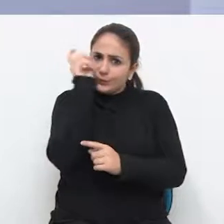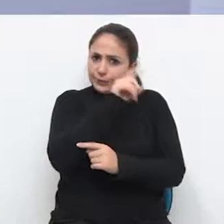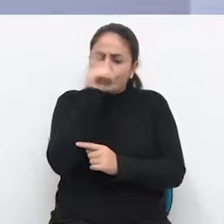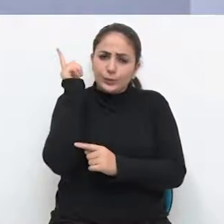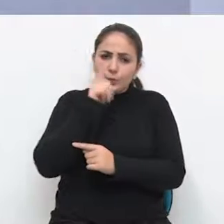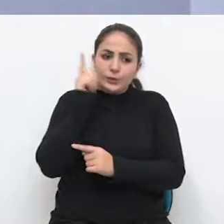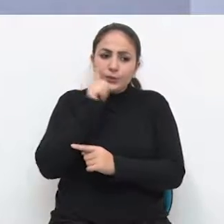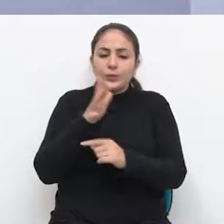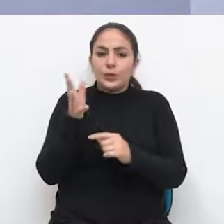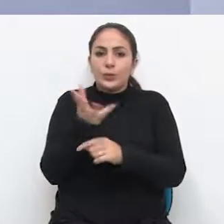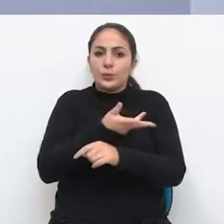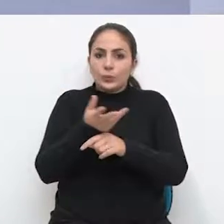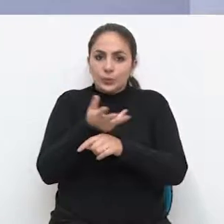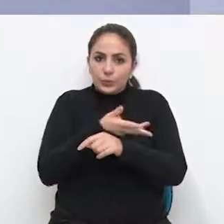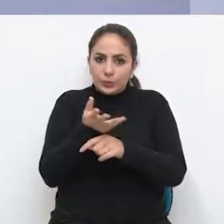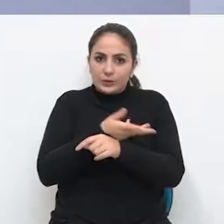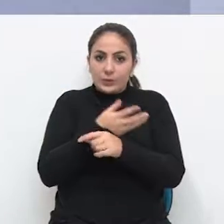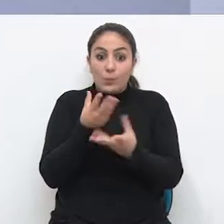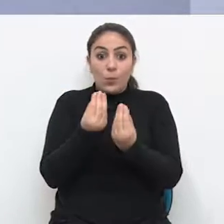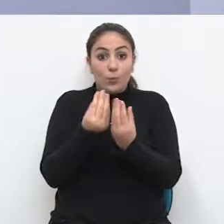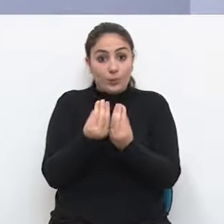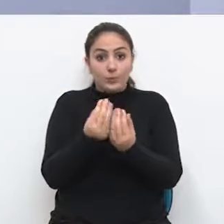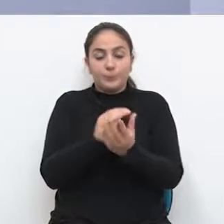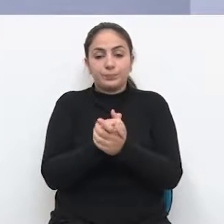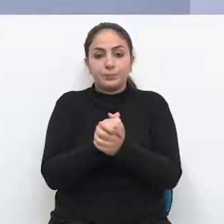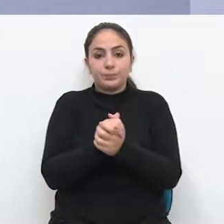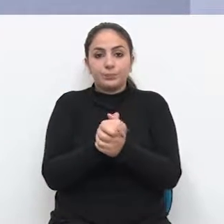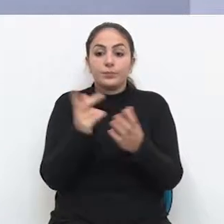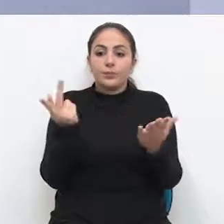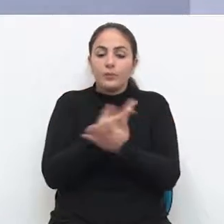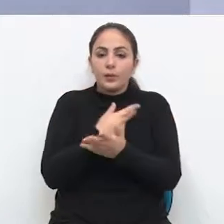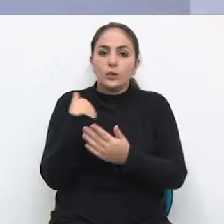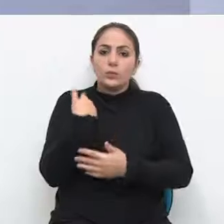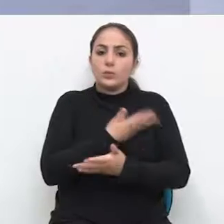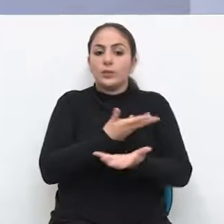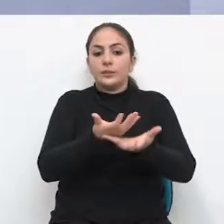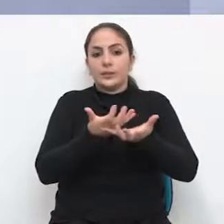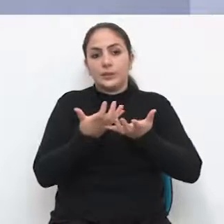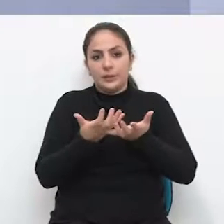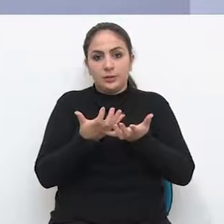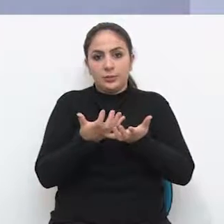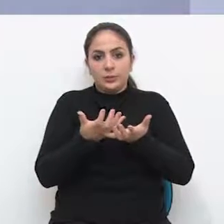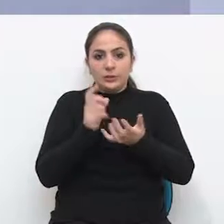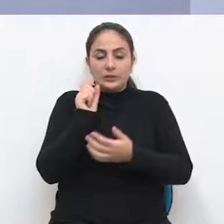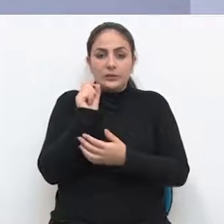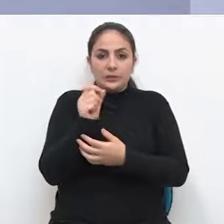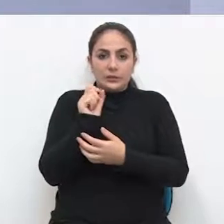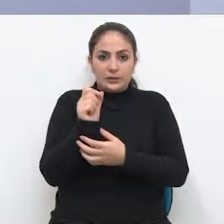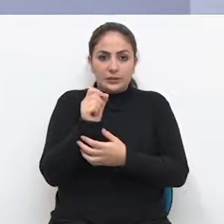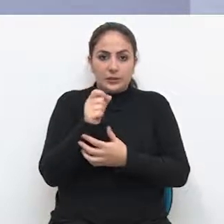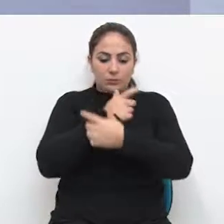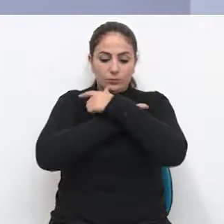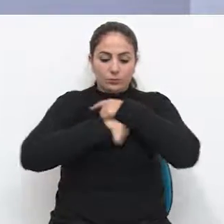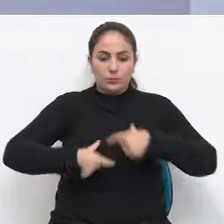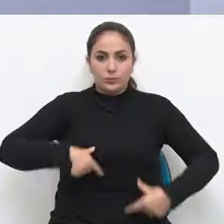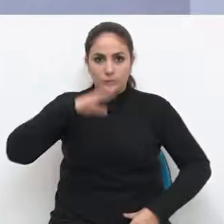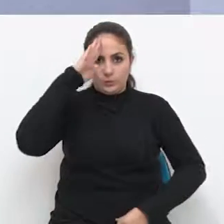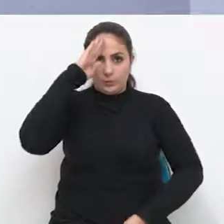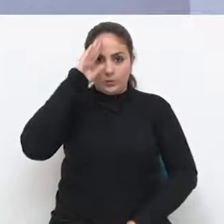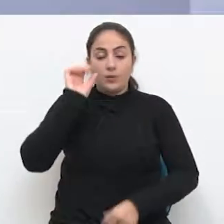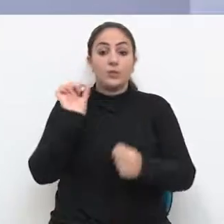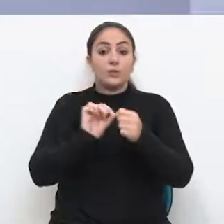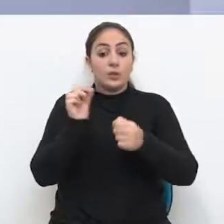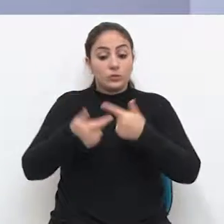difícil. O fluxo de veículos em Passundo é muito grande. E nós queremos que a Guarda Municipal de Trânsito faça o seu